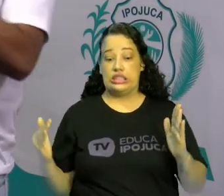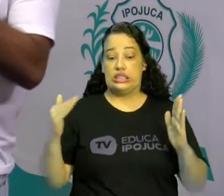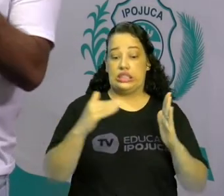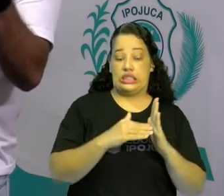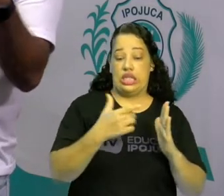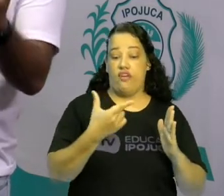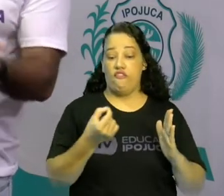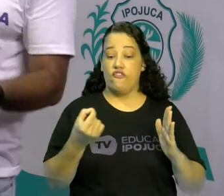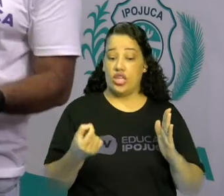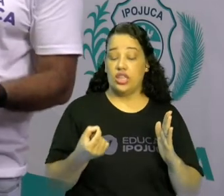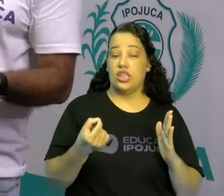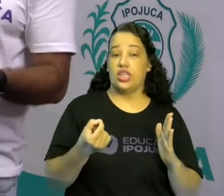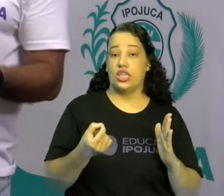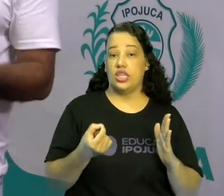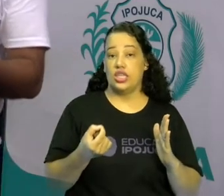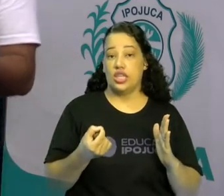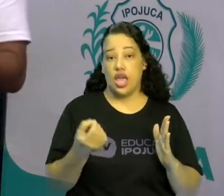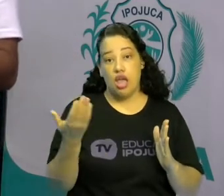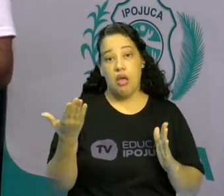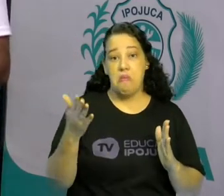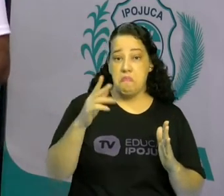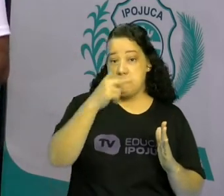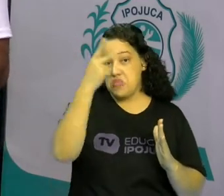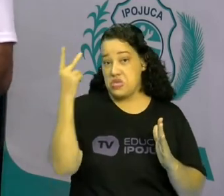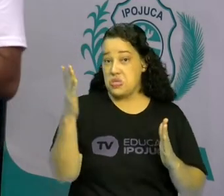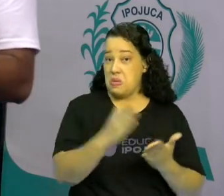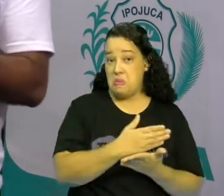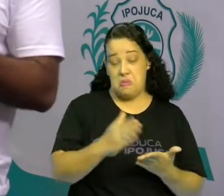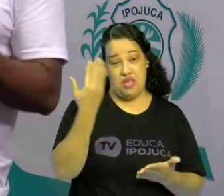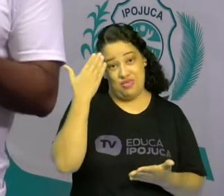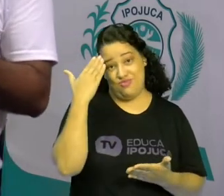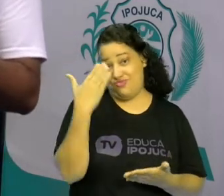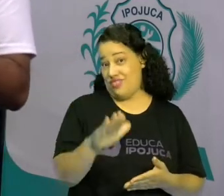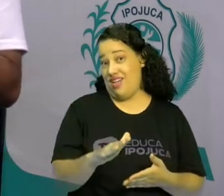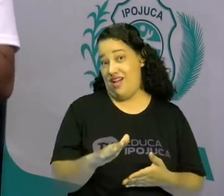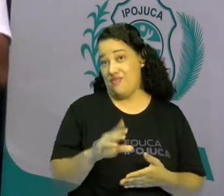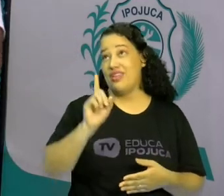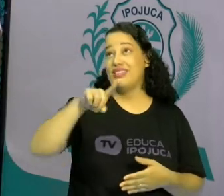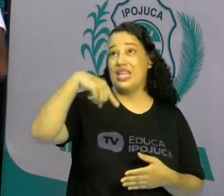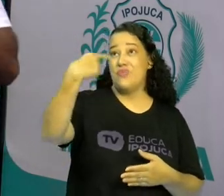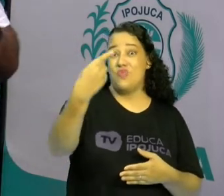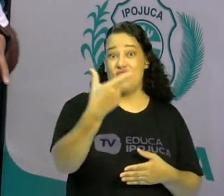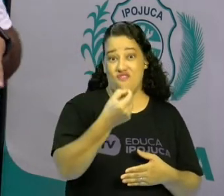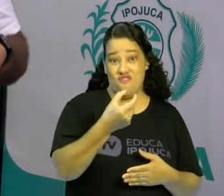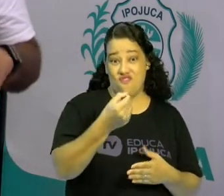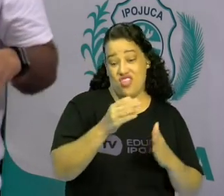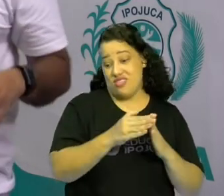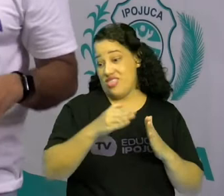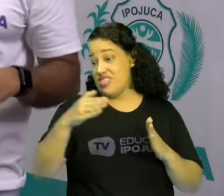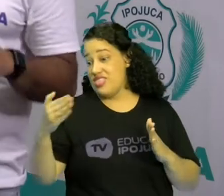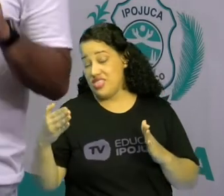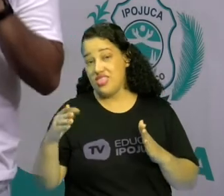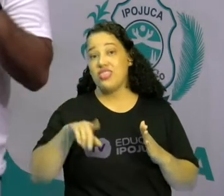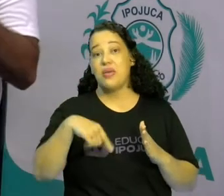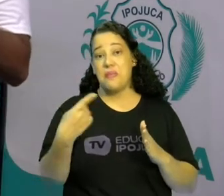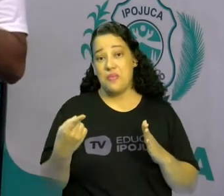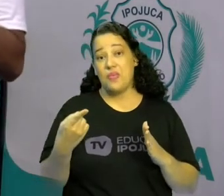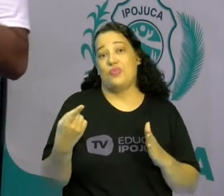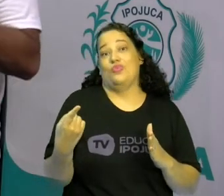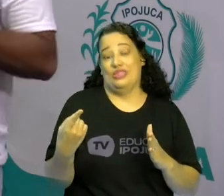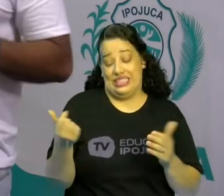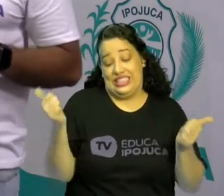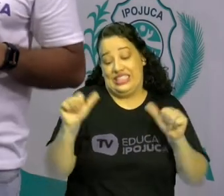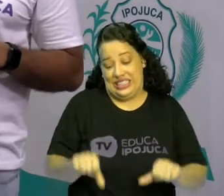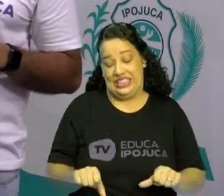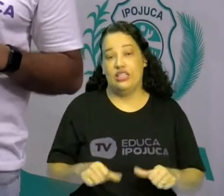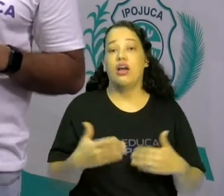quase ninguém sabe fazer essa contagem. E quando passa de 20, pronto. Aí é que piora tudo mesmo. Mas,